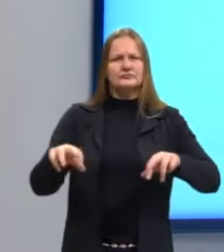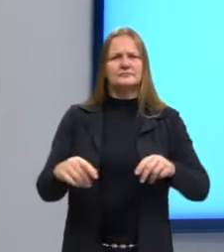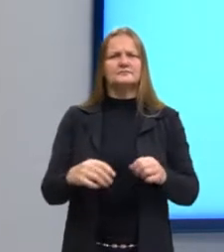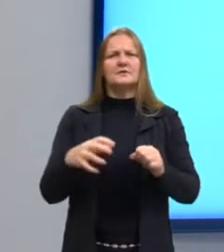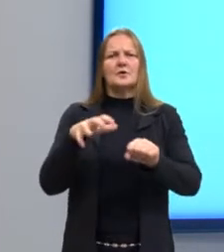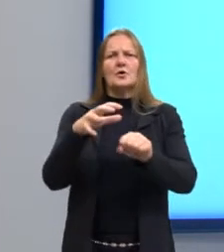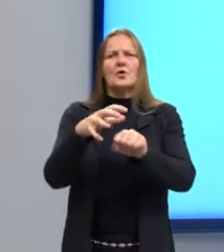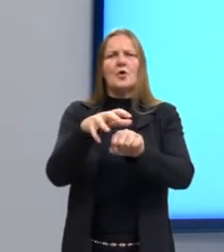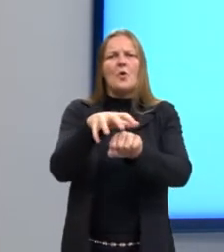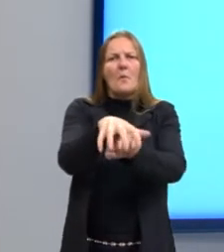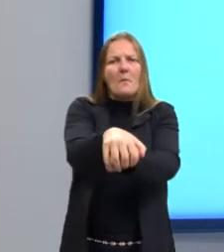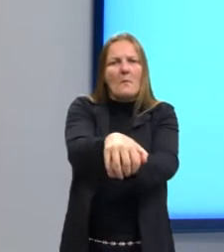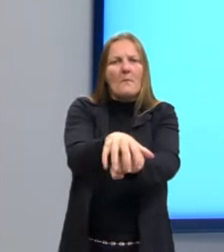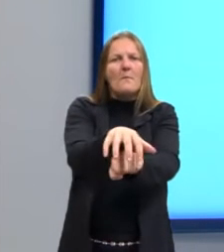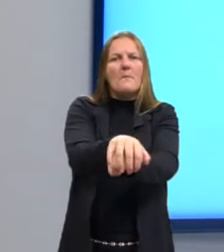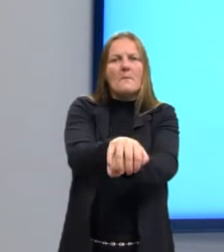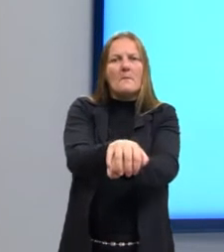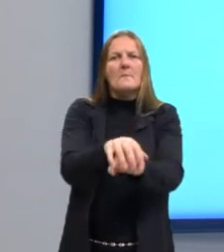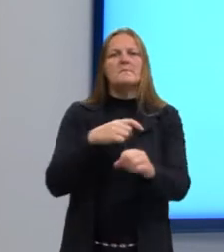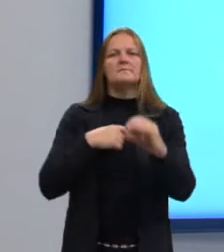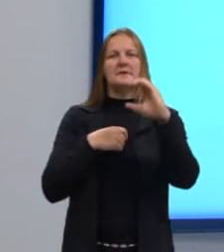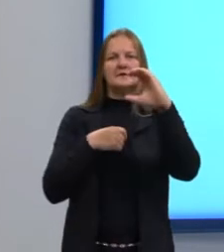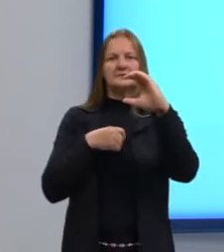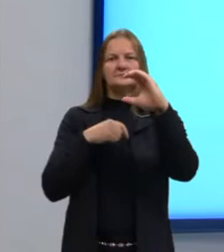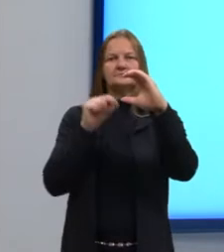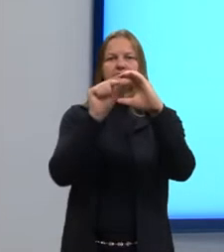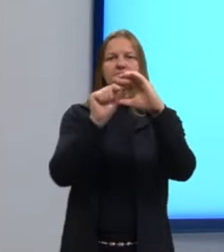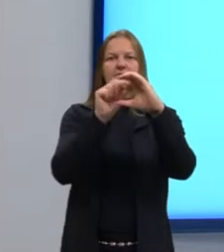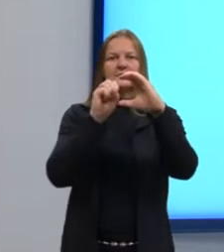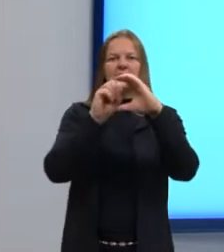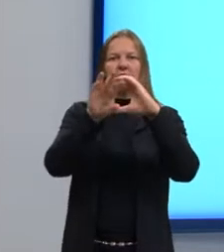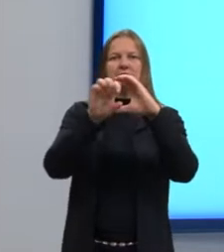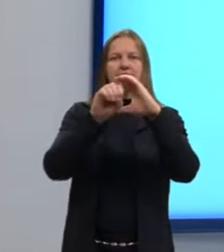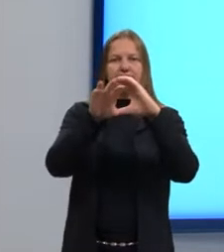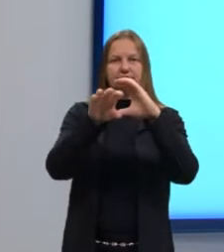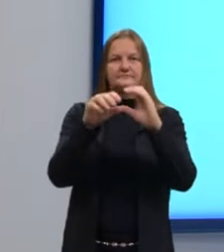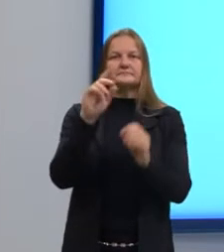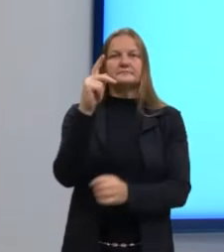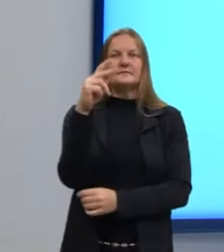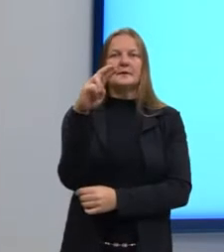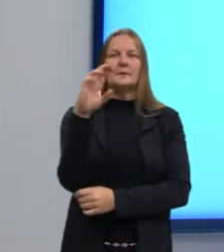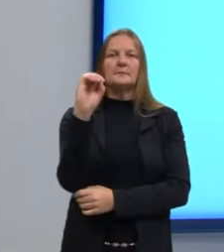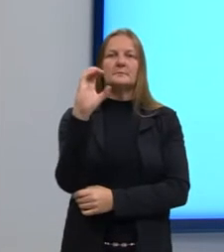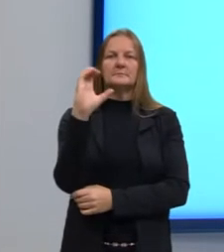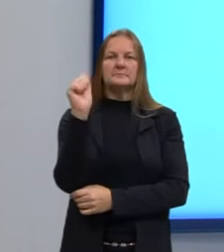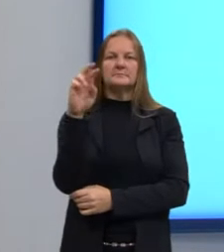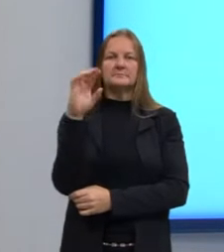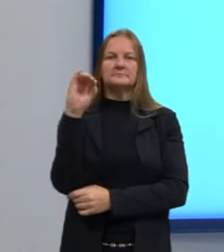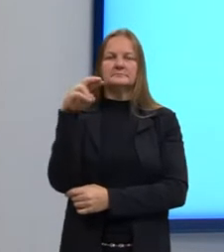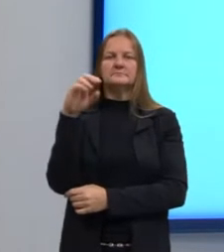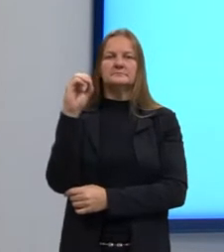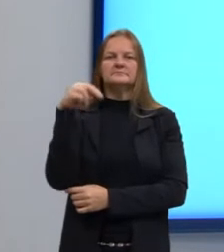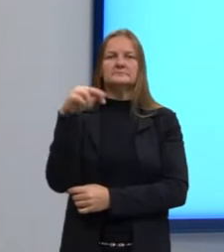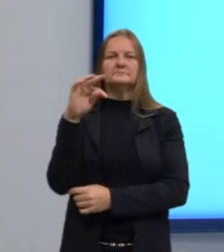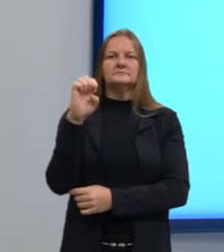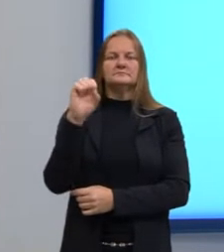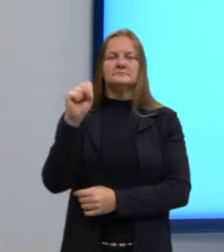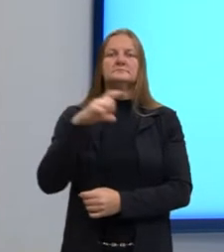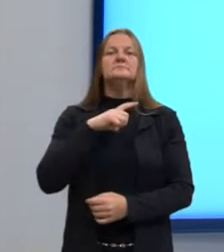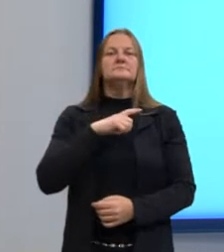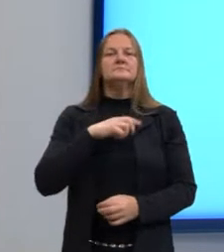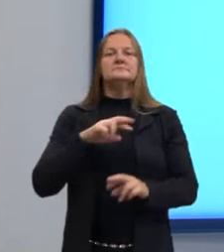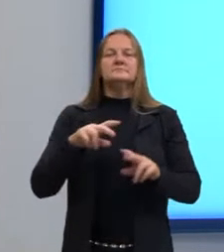lembrando que são procariontes. Depois, a nível de evolução, nós temos